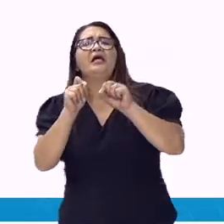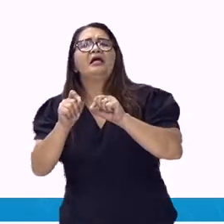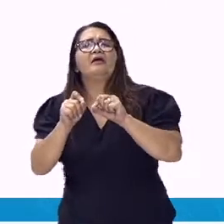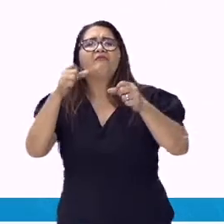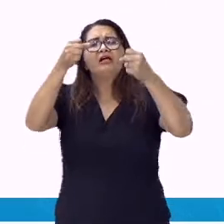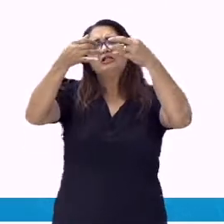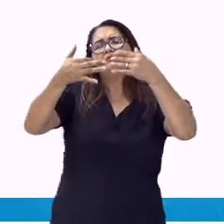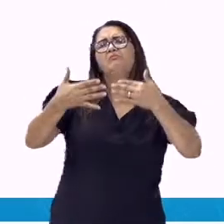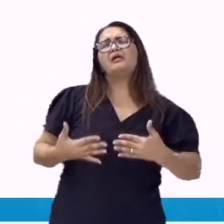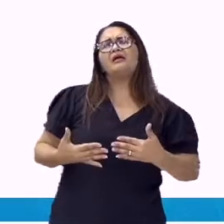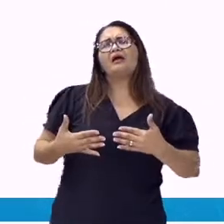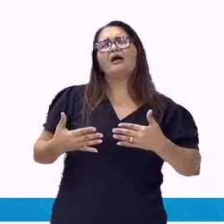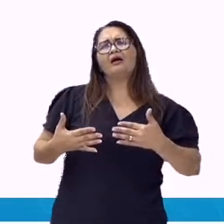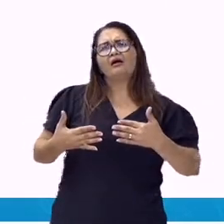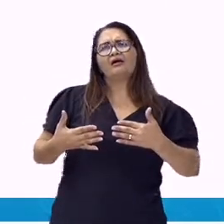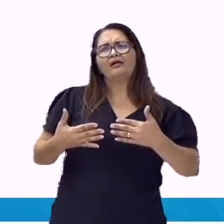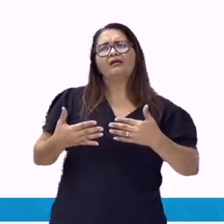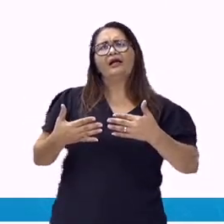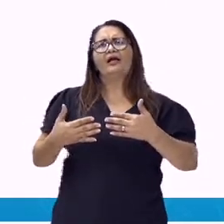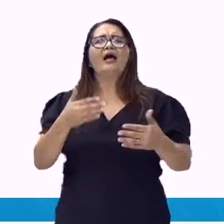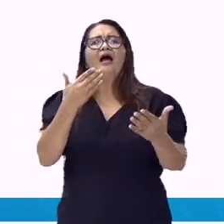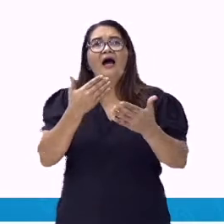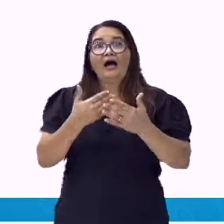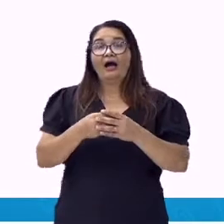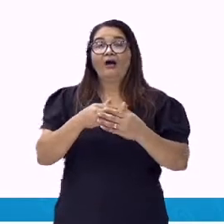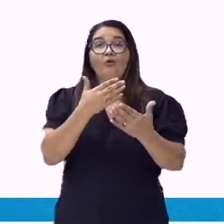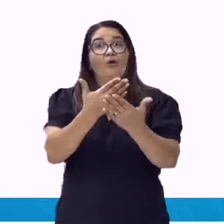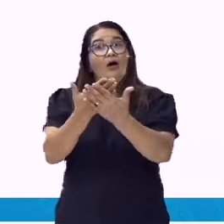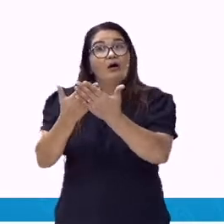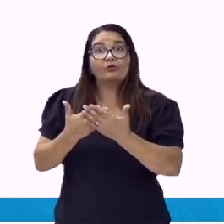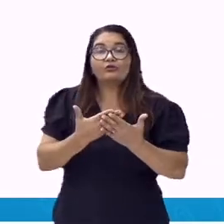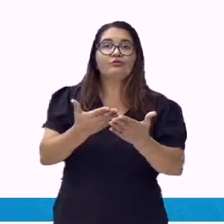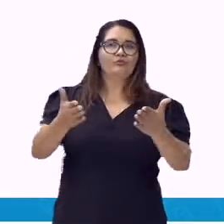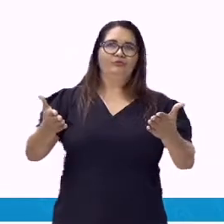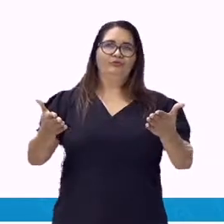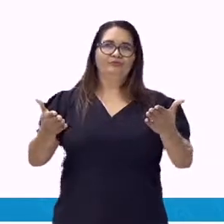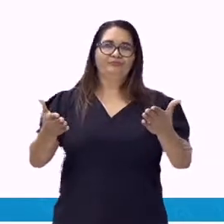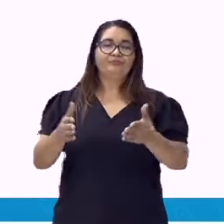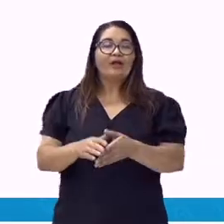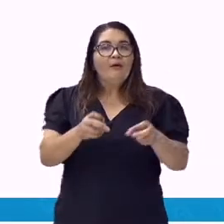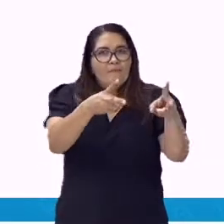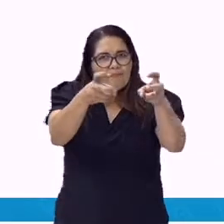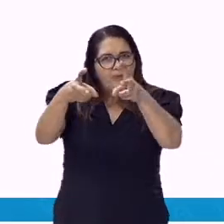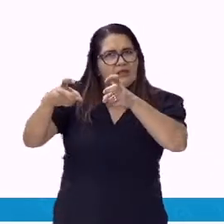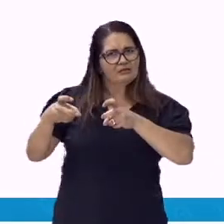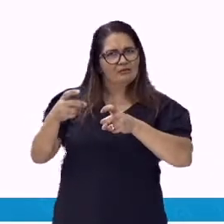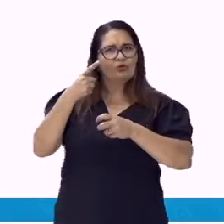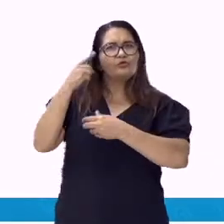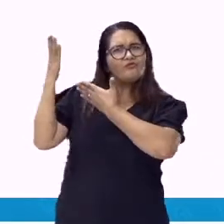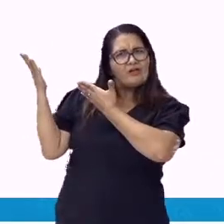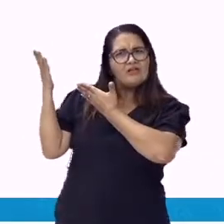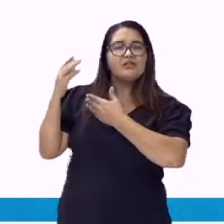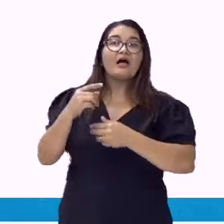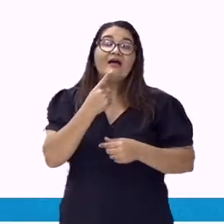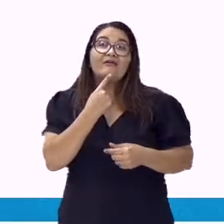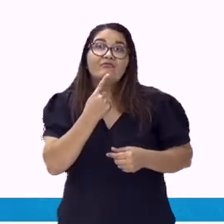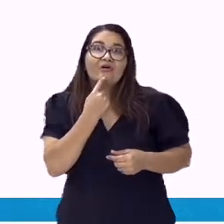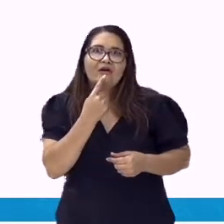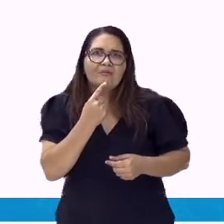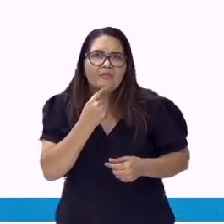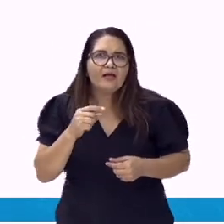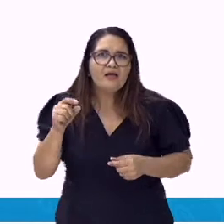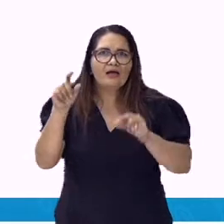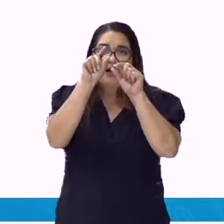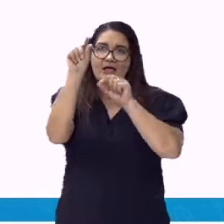pessoa deve escolher o seu caminho. Note que os termos em destaque, na cor vermelha,